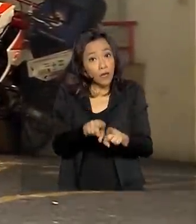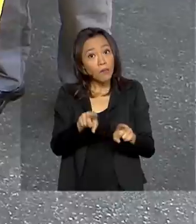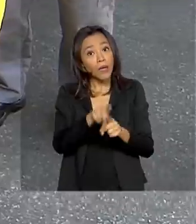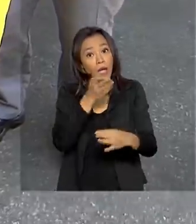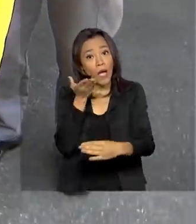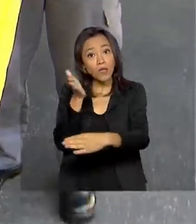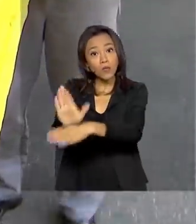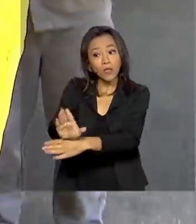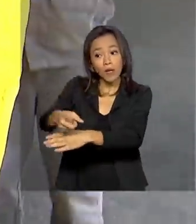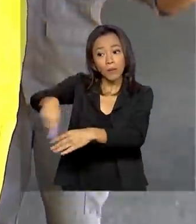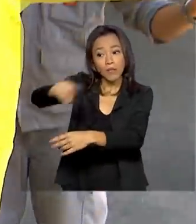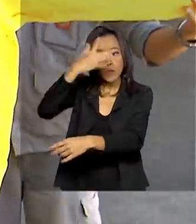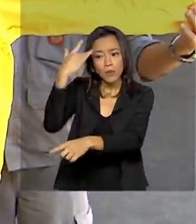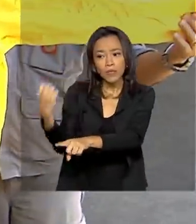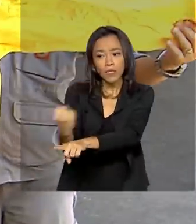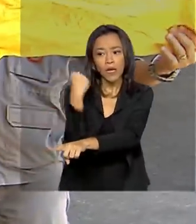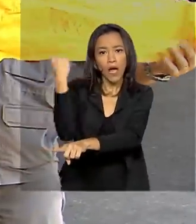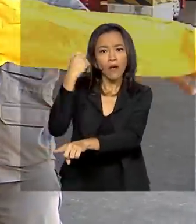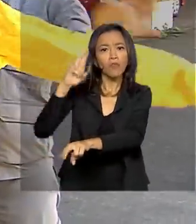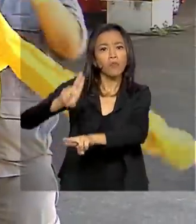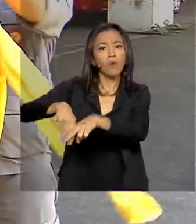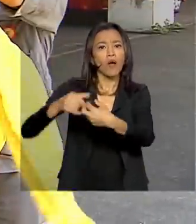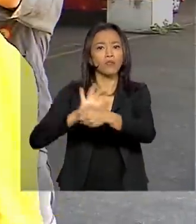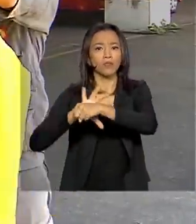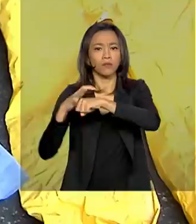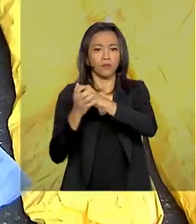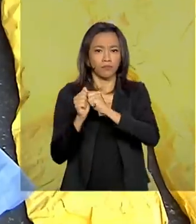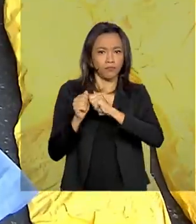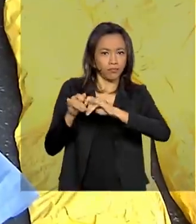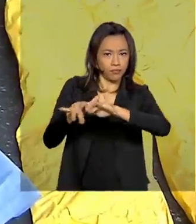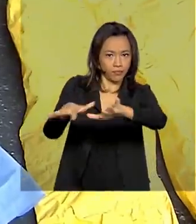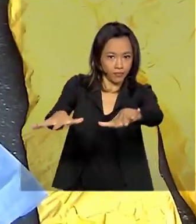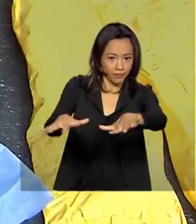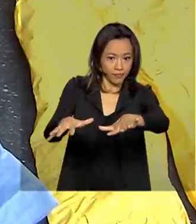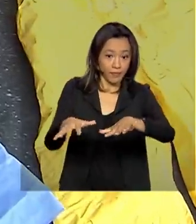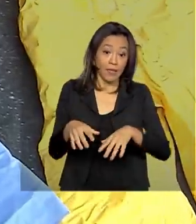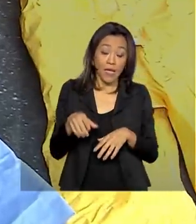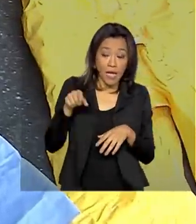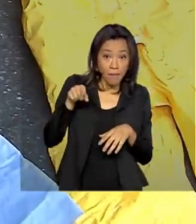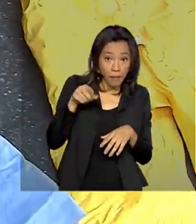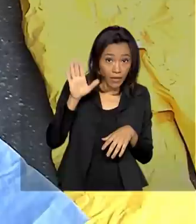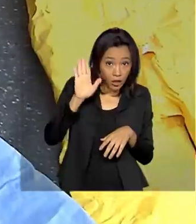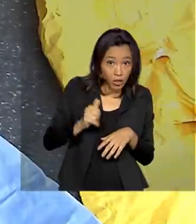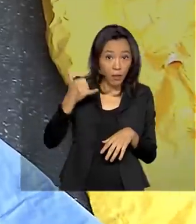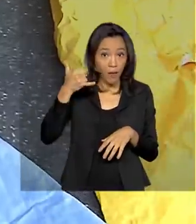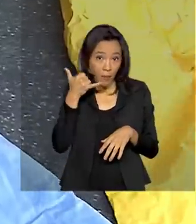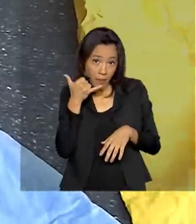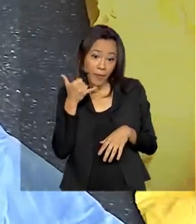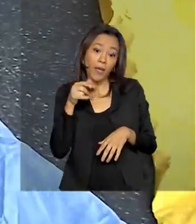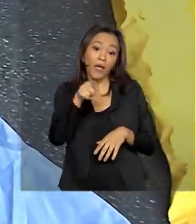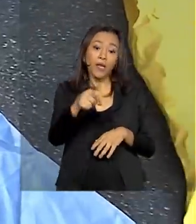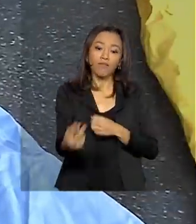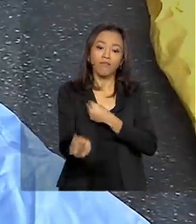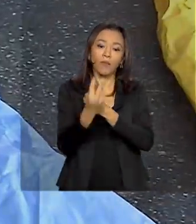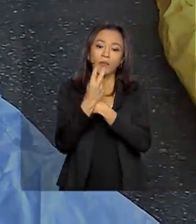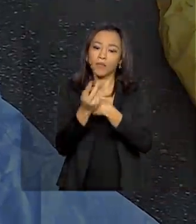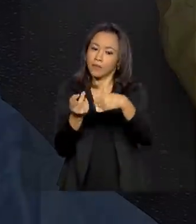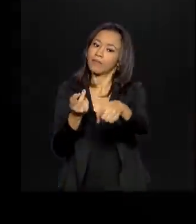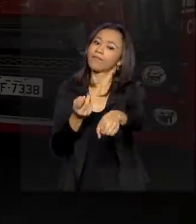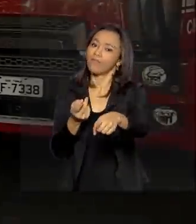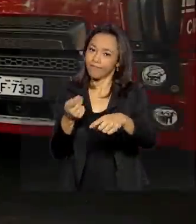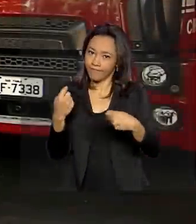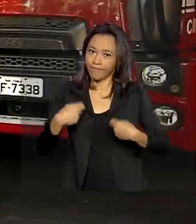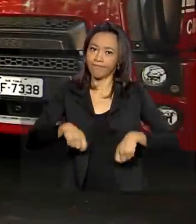em estado grave por causa da Covid-19. Para esse tipo de chamado, o equipamento de proteção é outro.